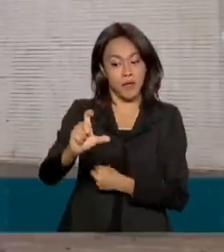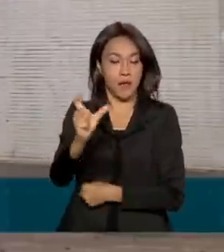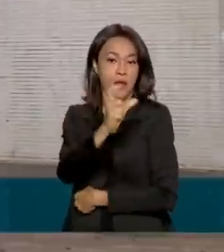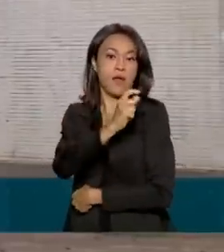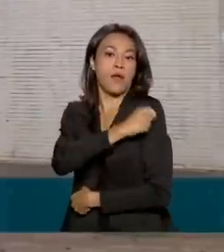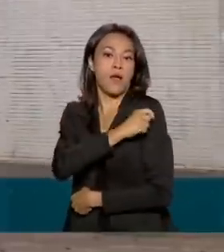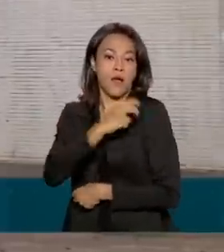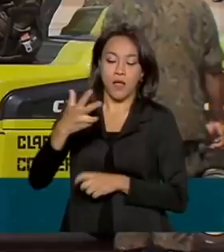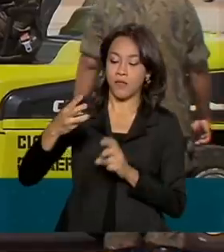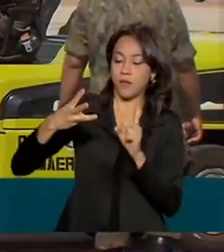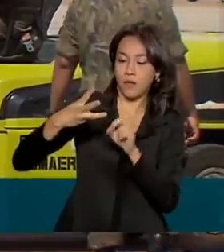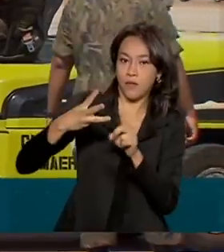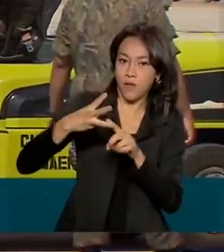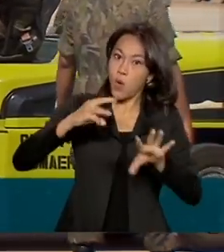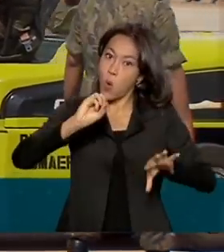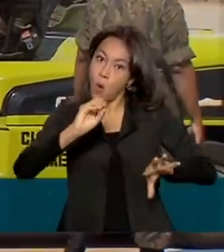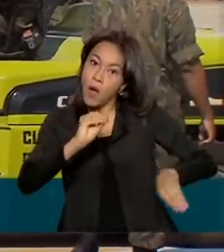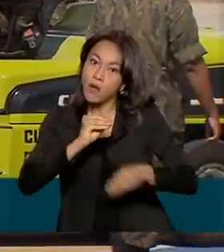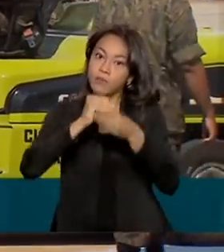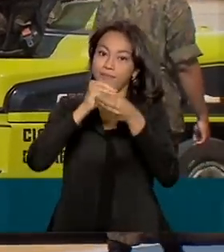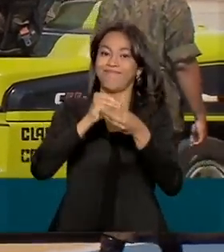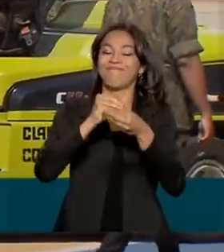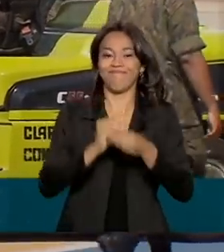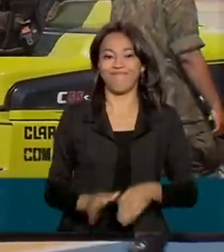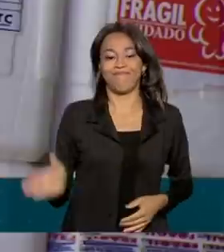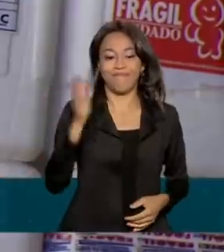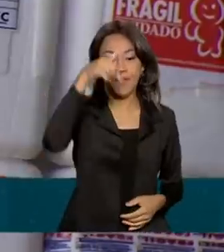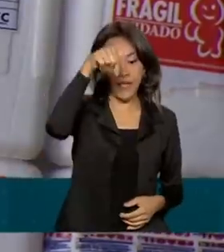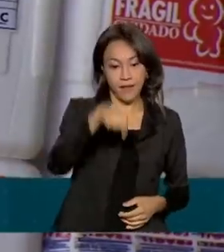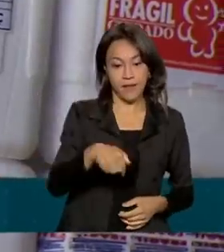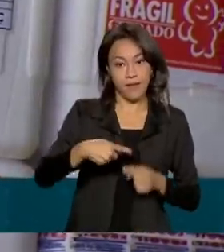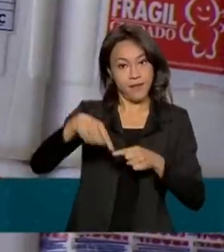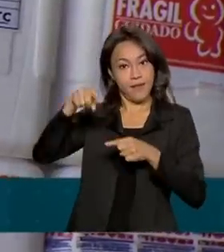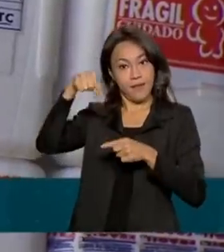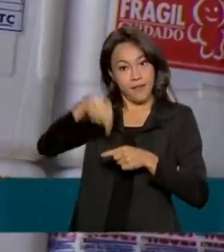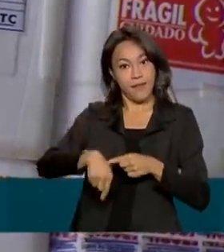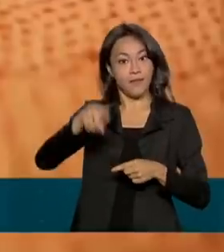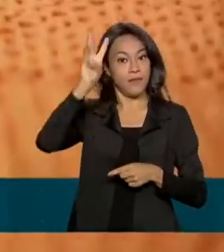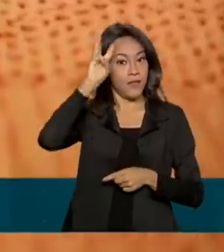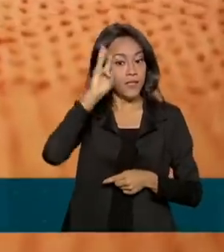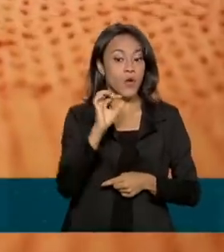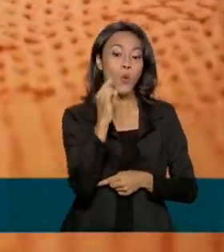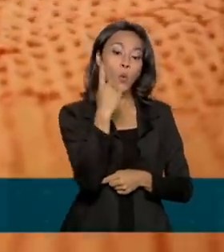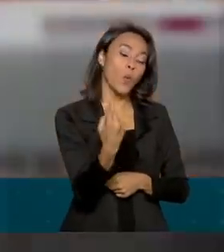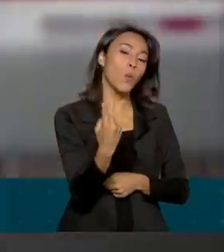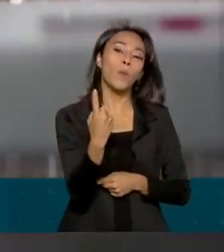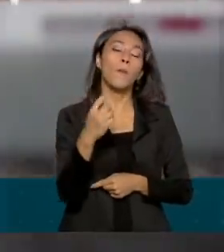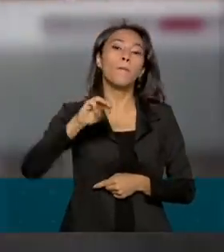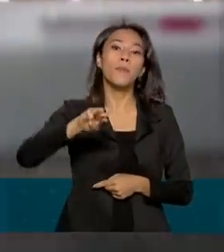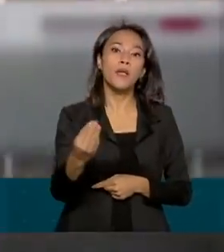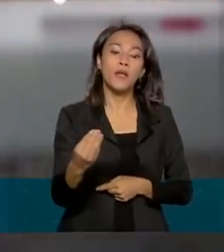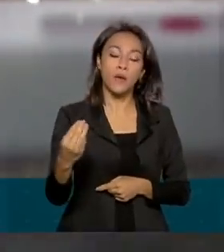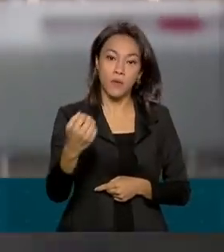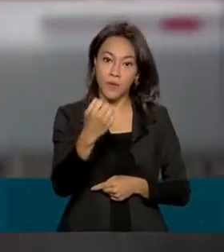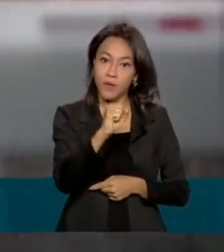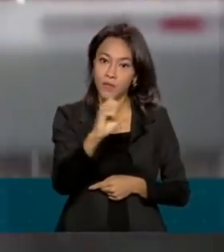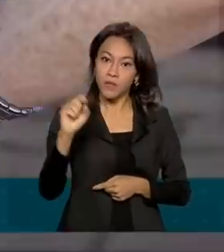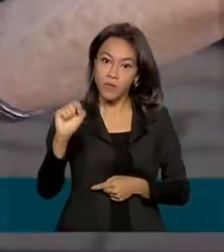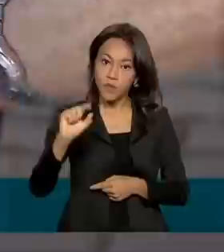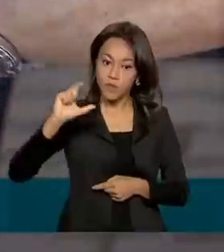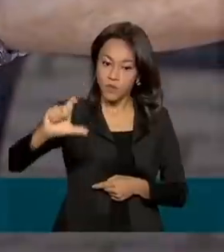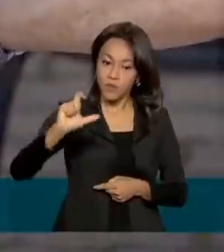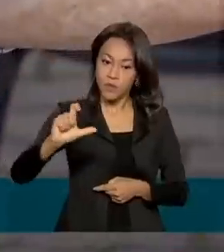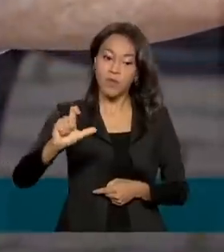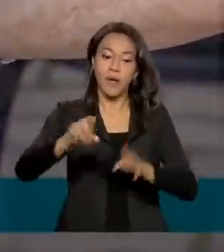ou a dose adicional. E nessa segunda-feira, o Brasil recebeu mais 1 milhão e 800 mil doses da vacina pediátrica da Pfizer.